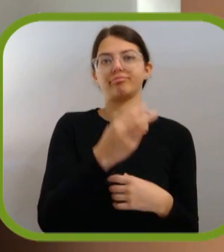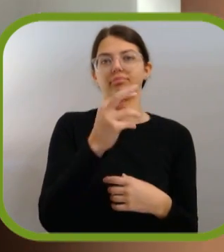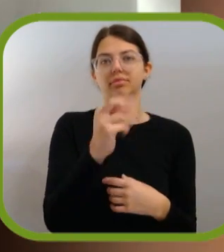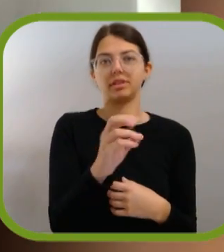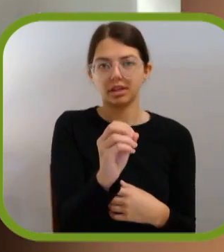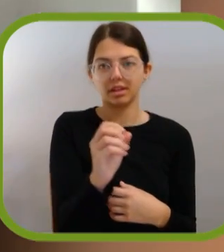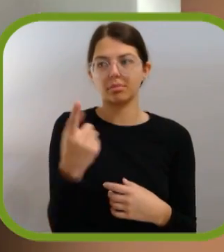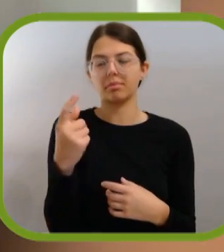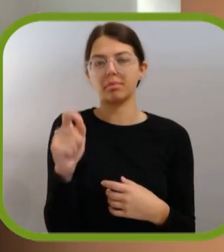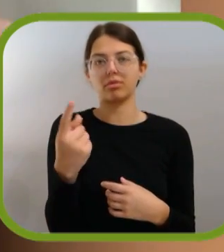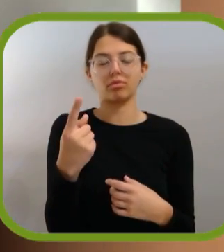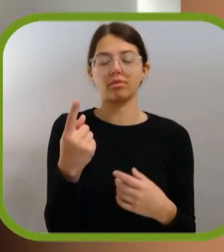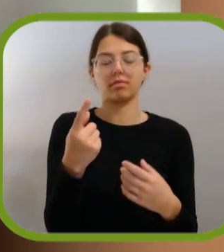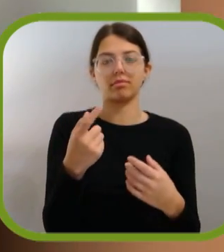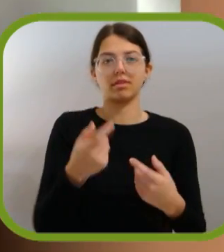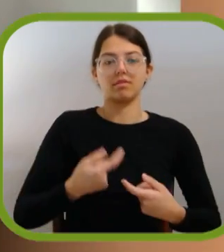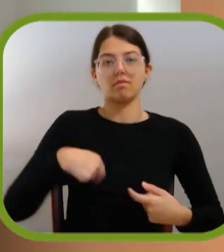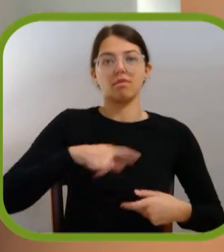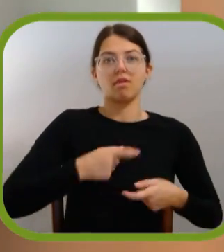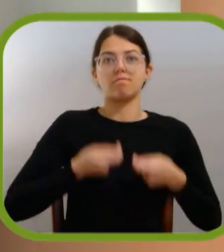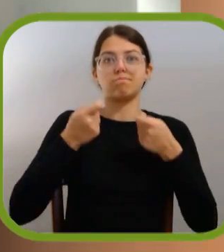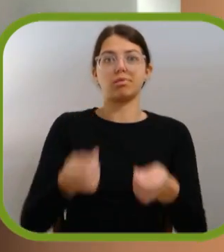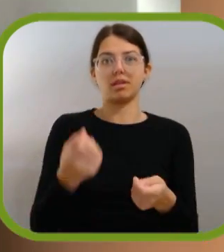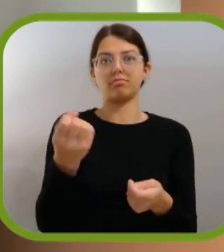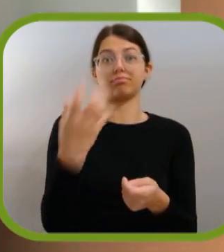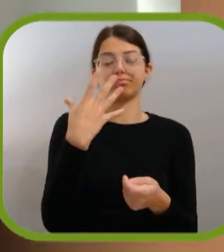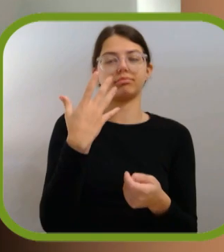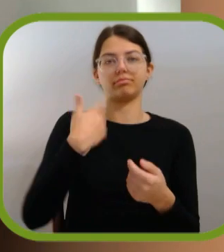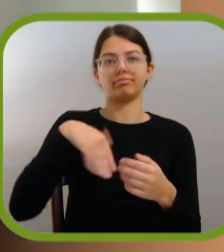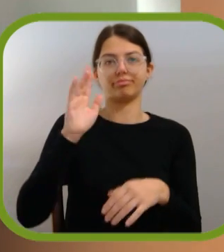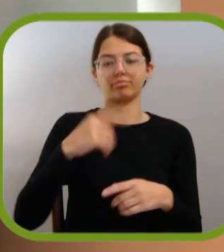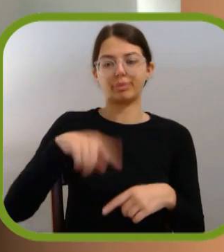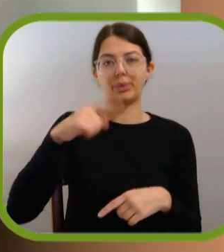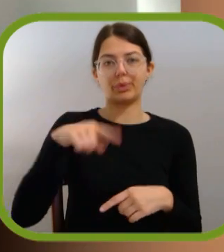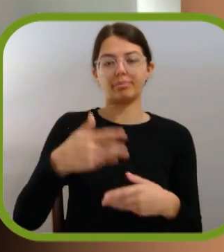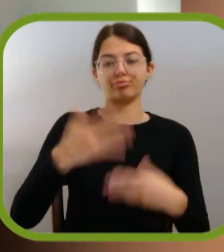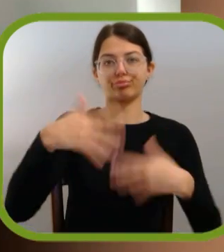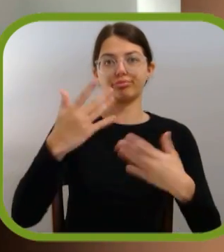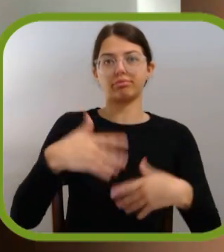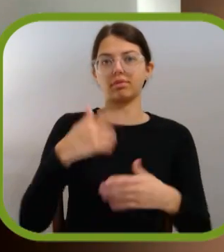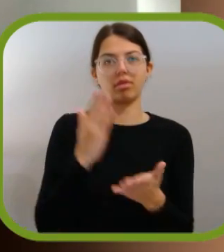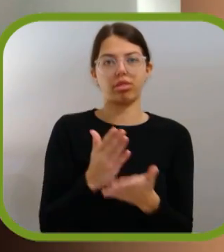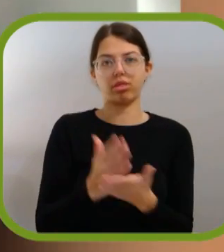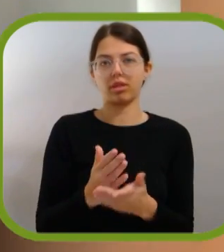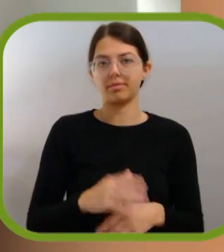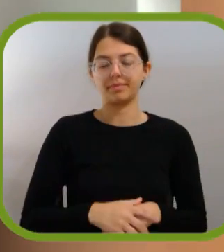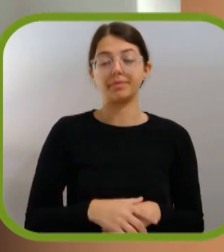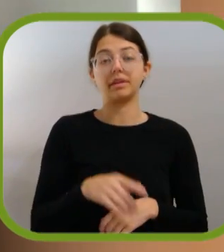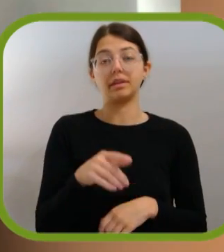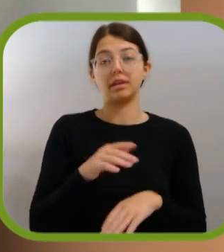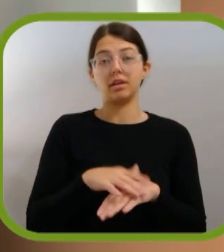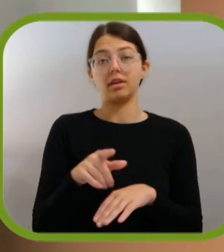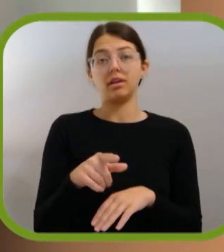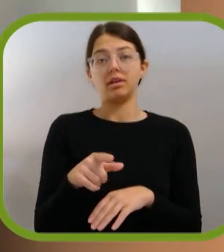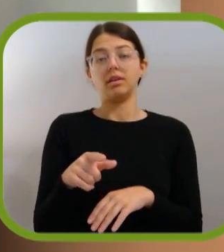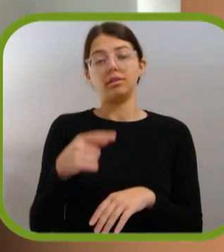vê 30 conteúdos num minuto e... e foi, passou já. Nosso investimento ficou ali em um segundo e um scroll para cima. E como